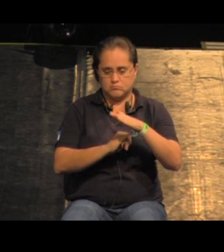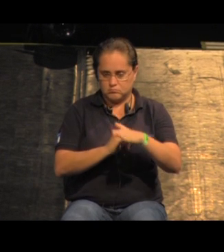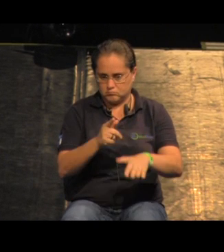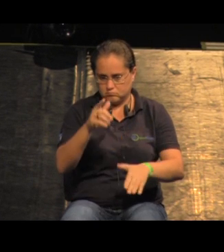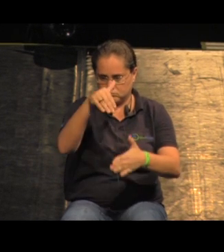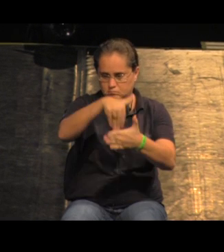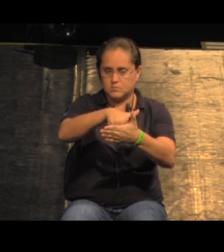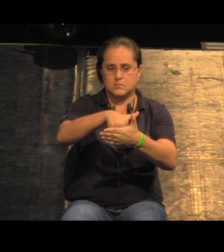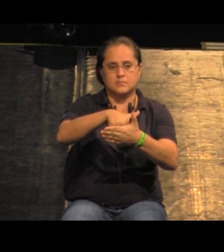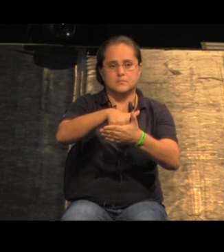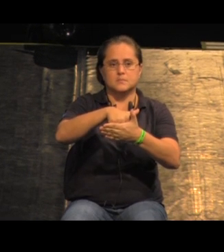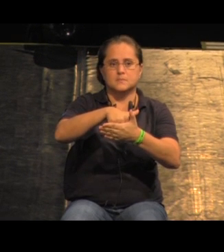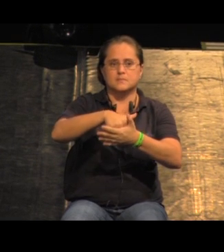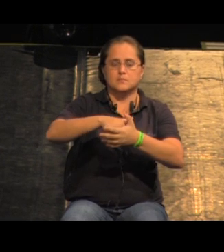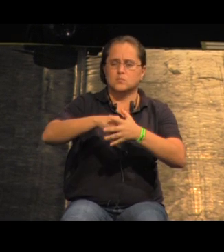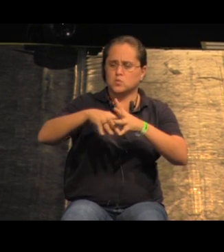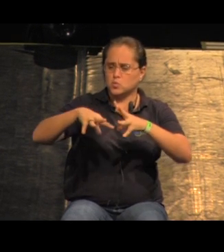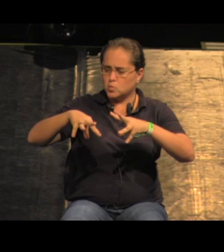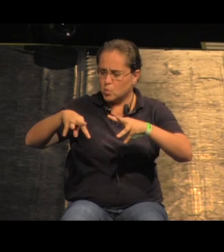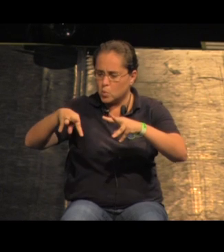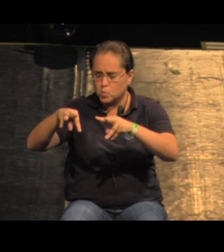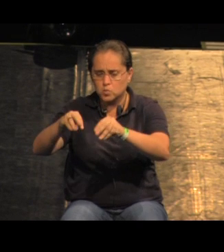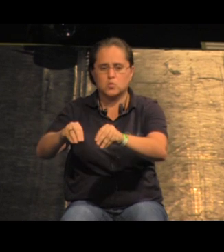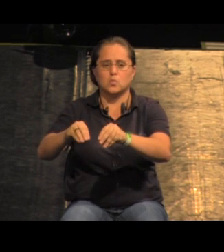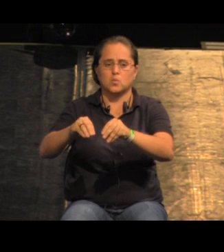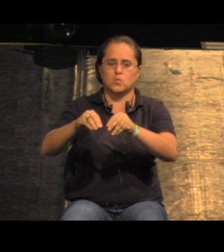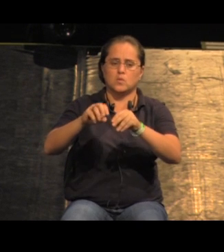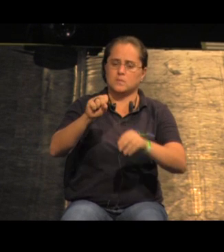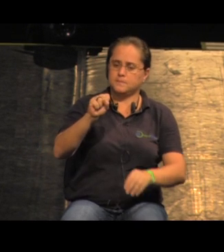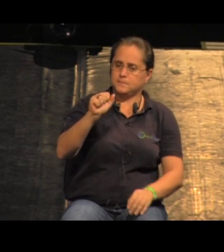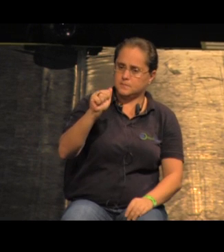toda a rede de saneamento básico